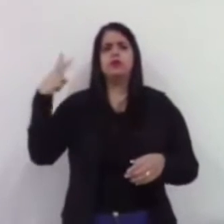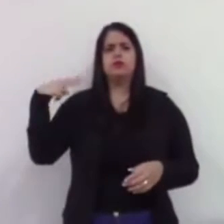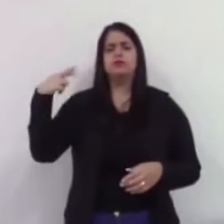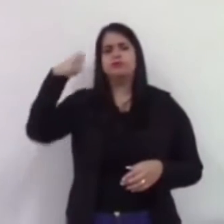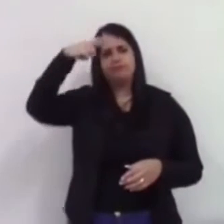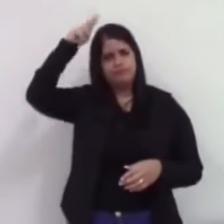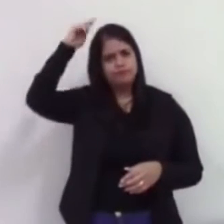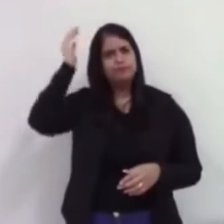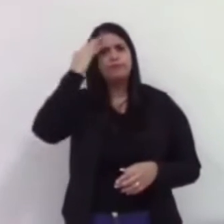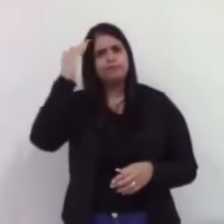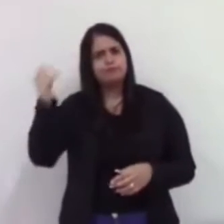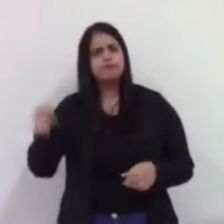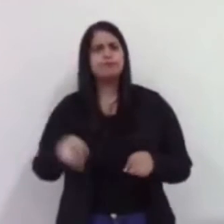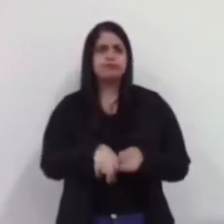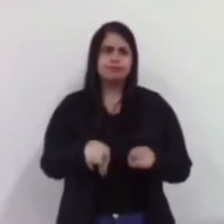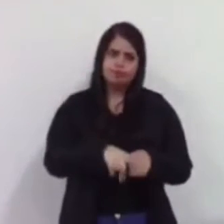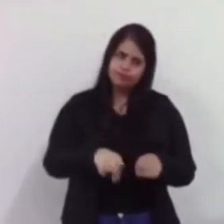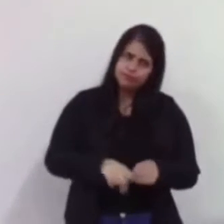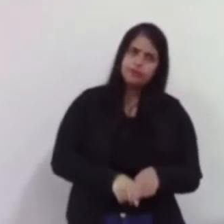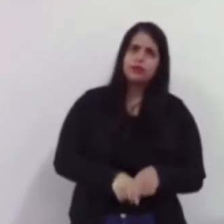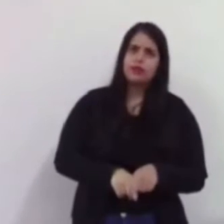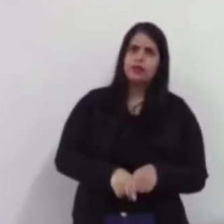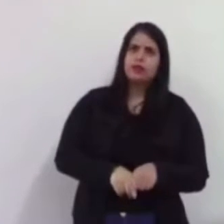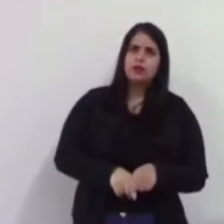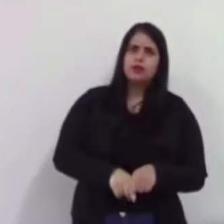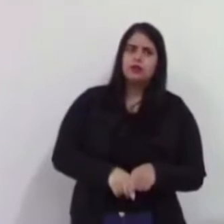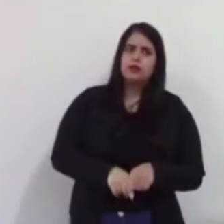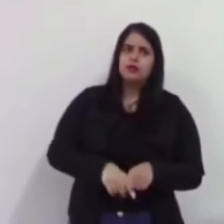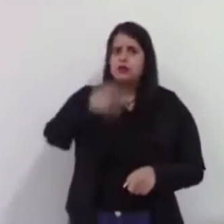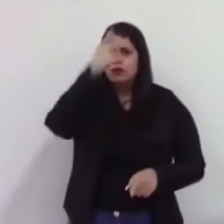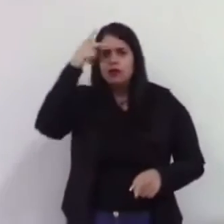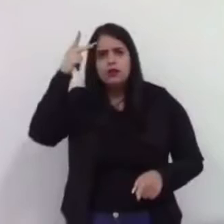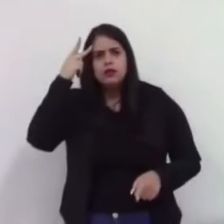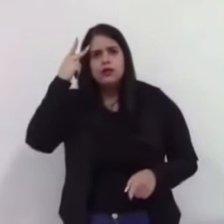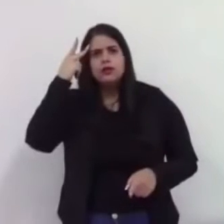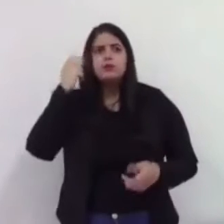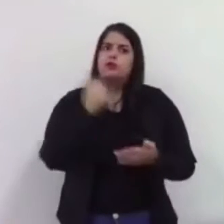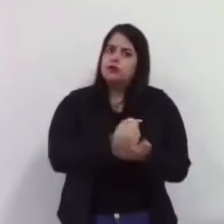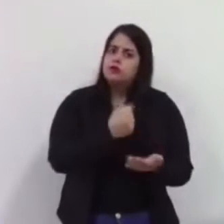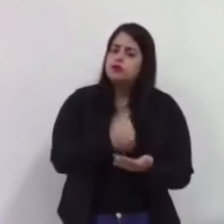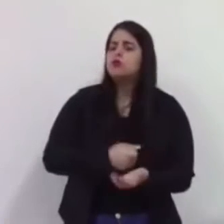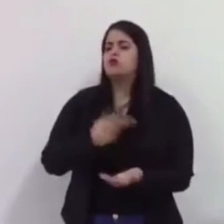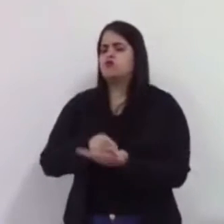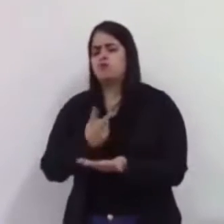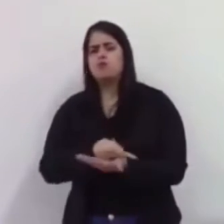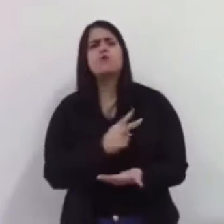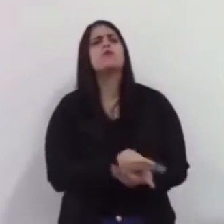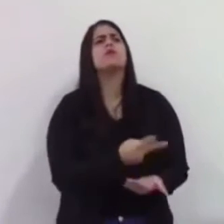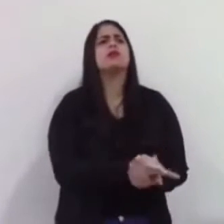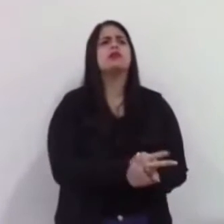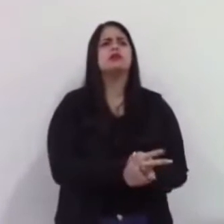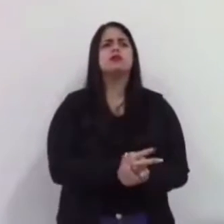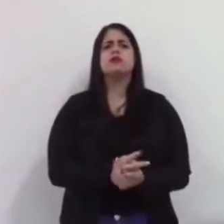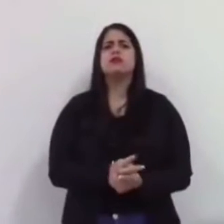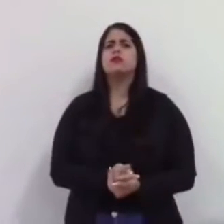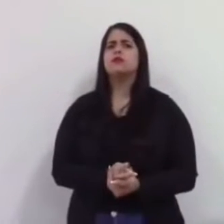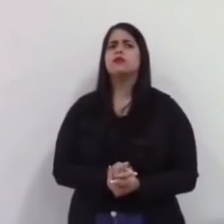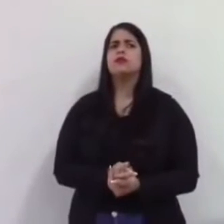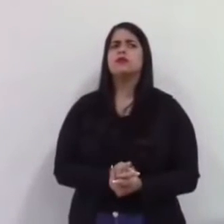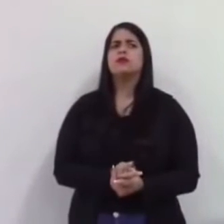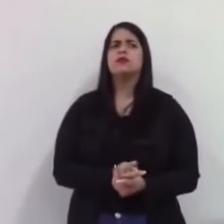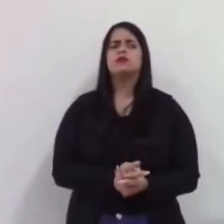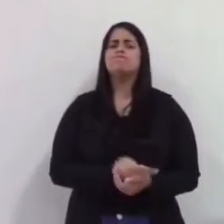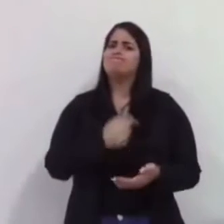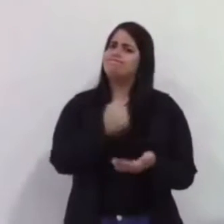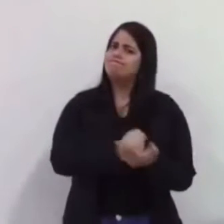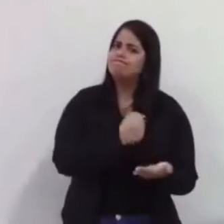a gente foi eleito pelo povo para estar sempre cobrando as melhorias da cidade. Não se faz no dia para a noite, mas a gente